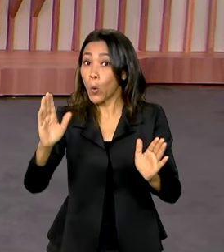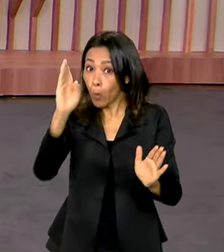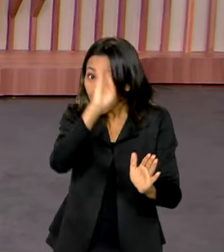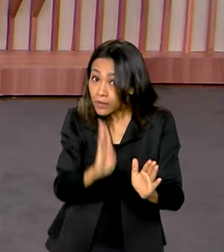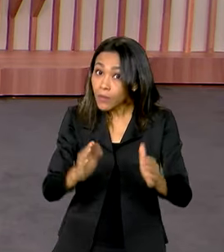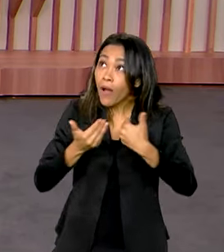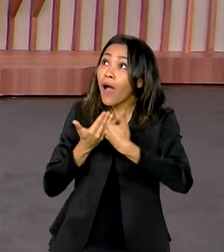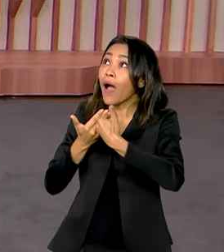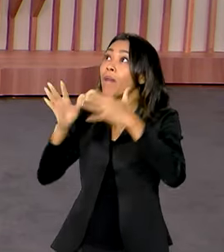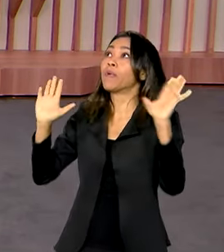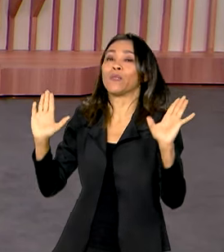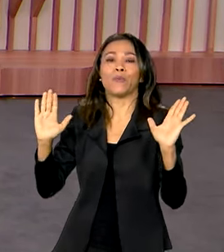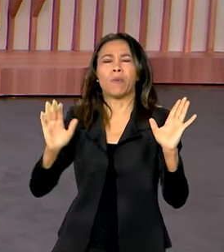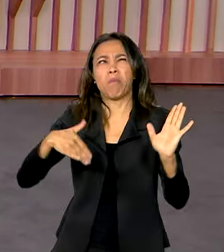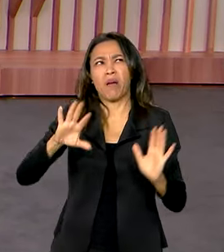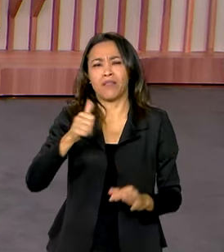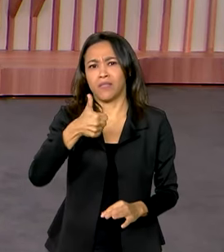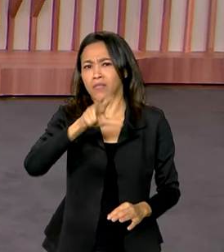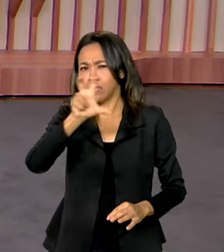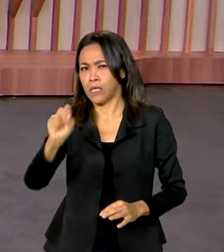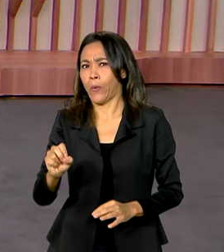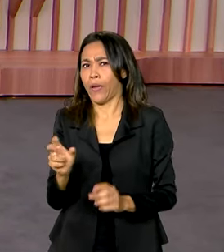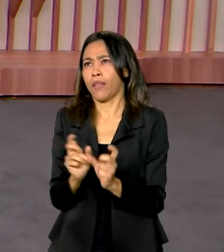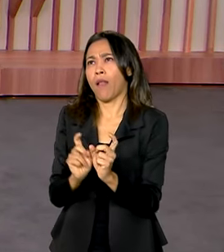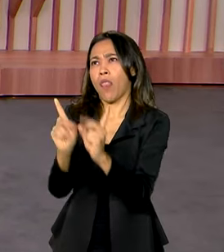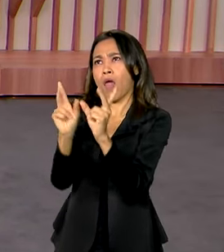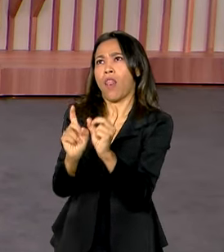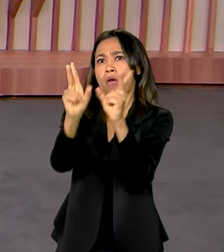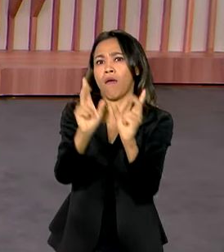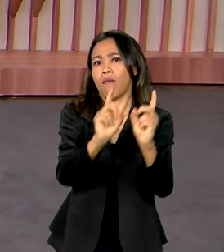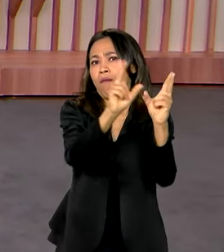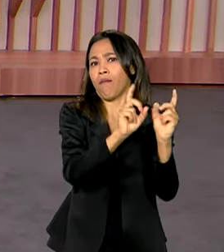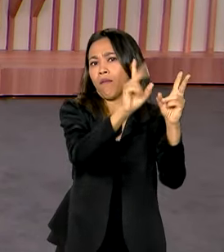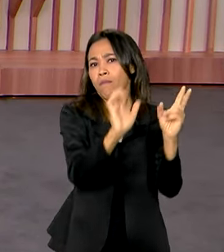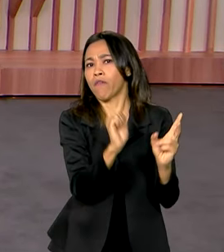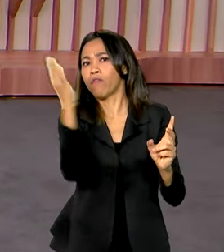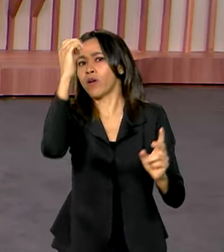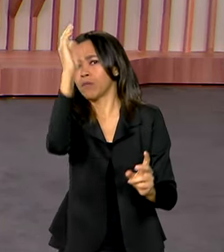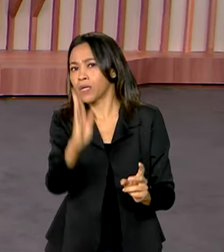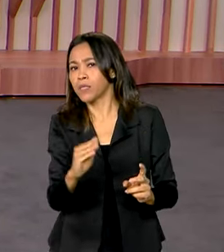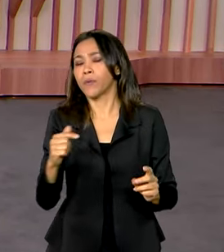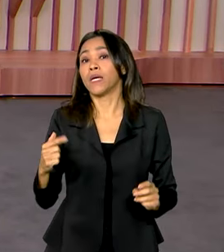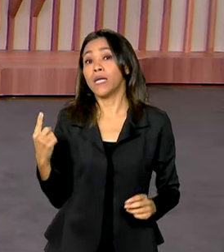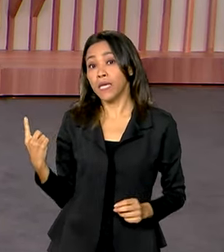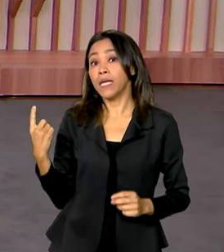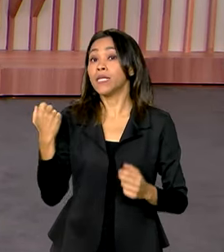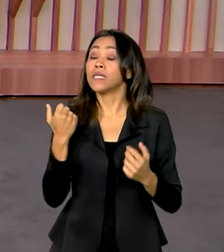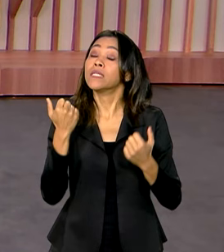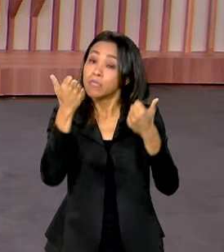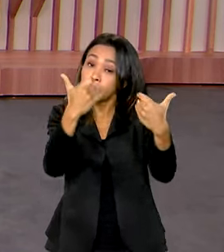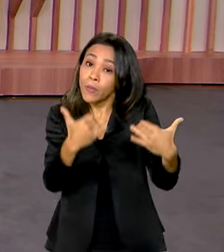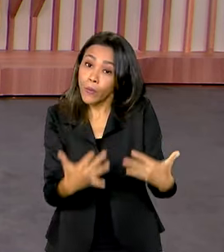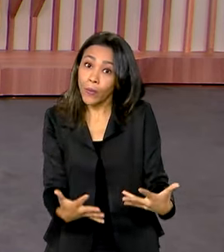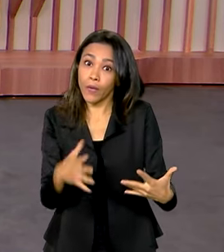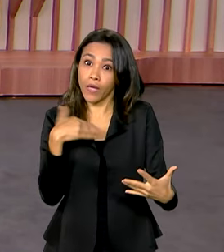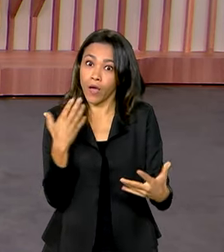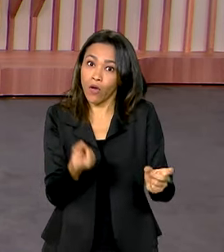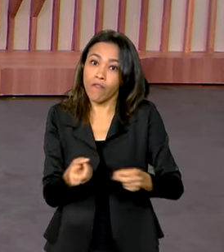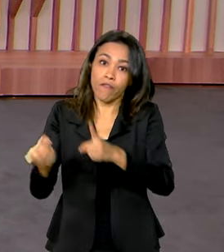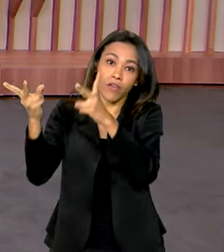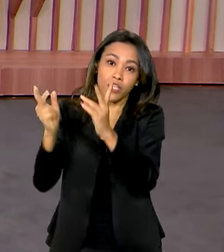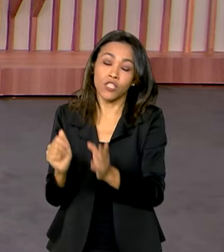foram mais de 150 mercados nos últimos meses. E aí ele estava falando que agora a gente exporta